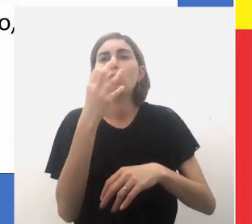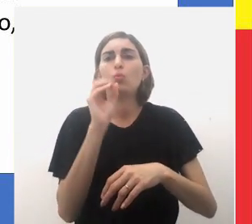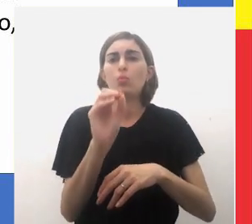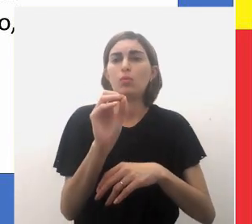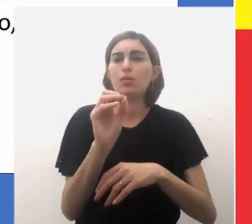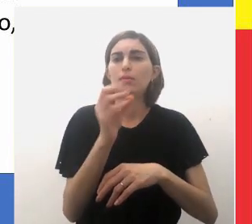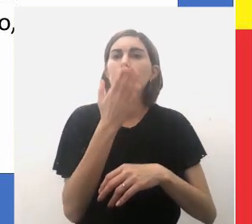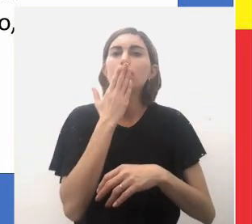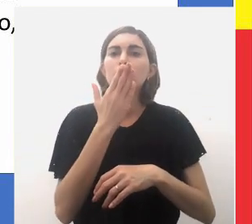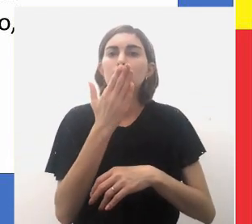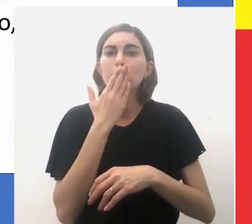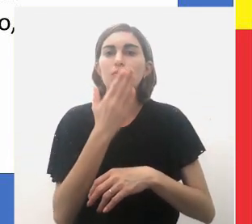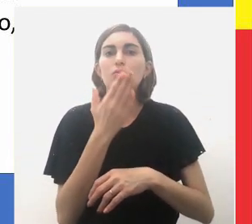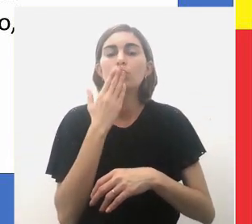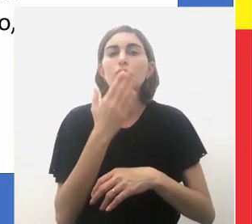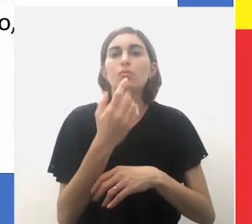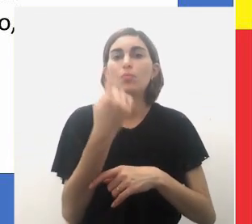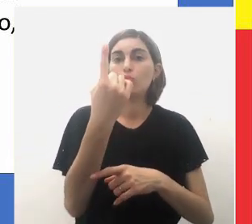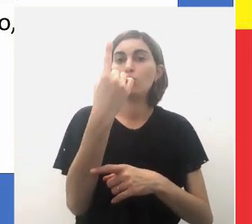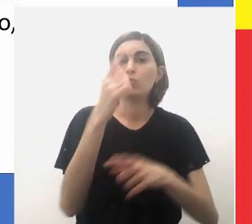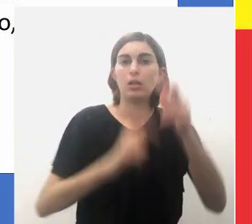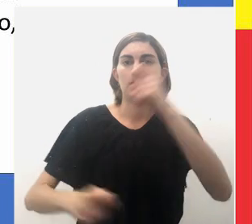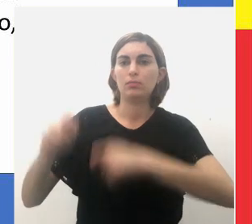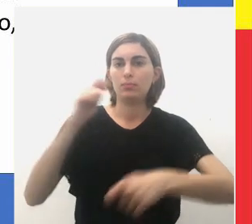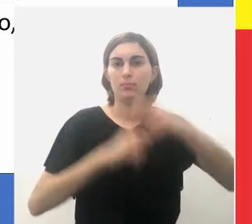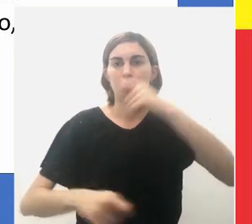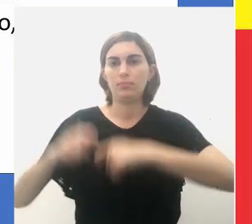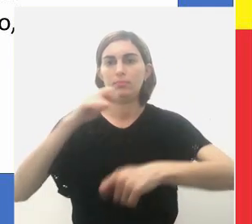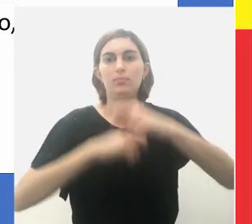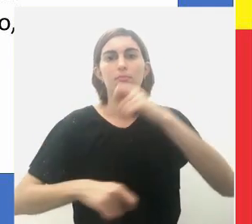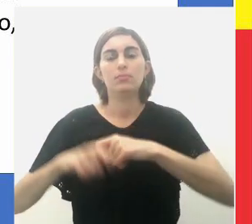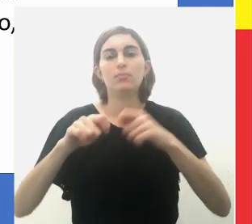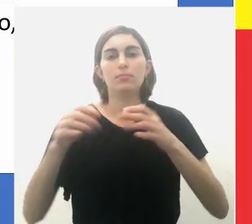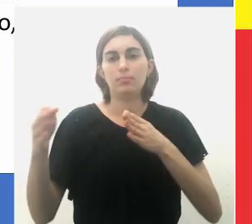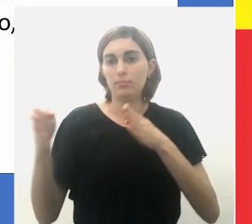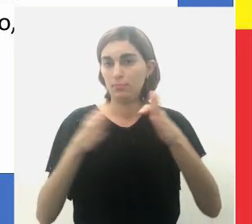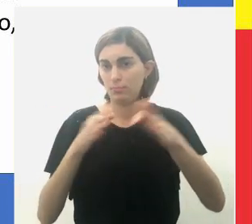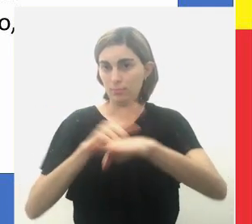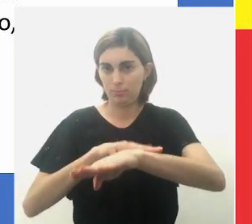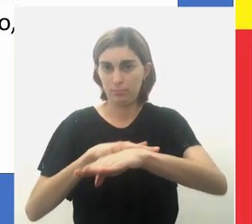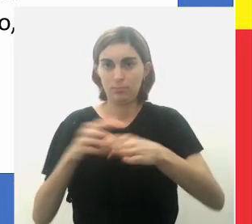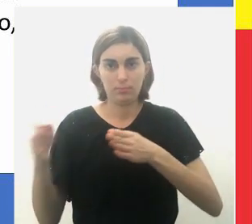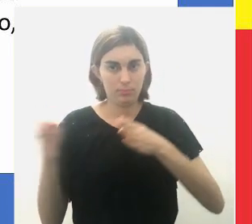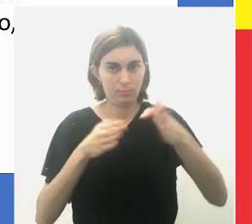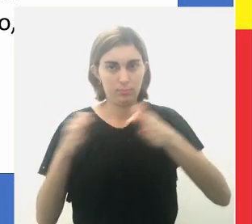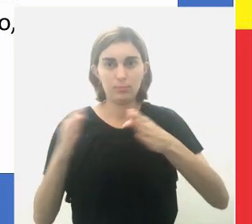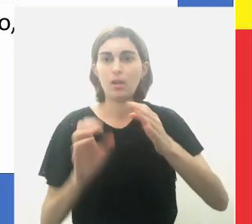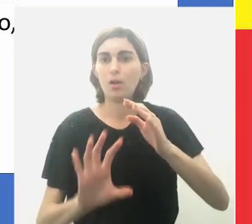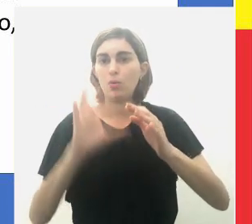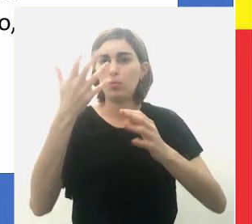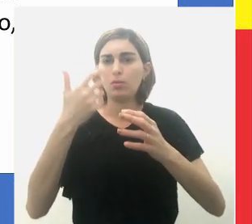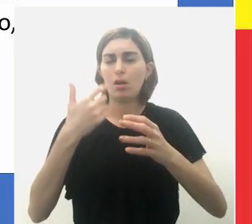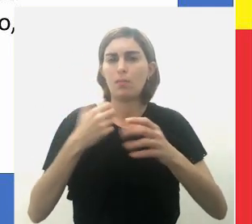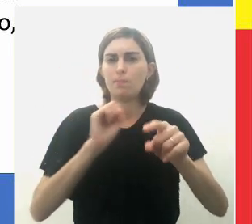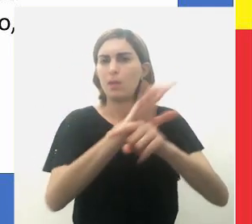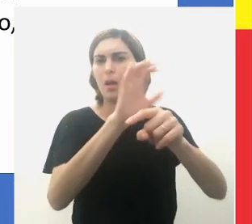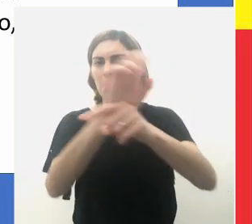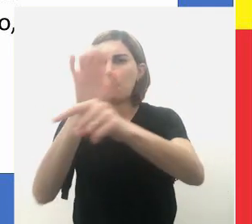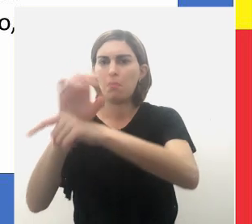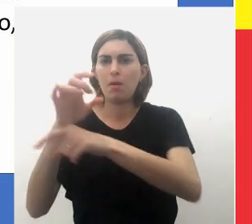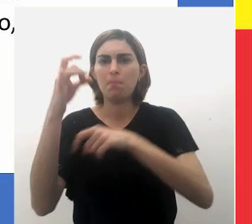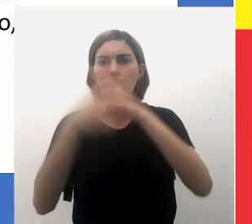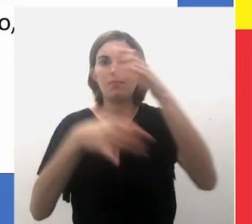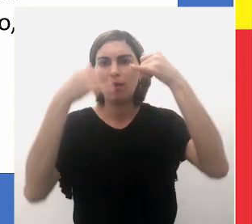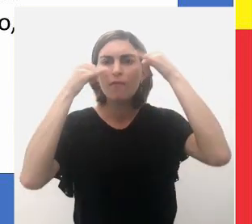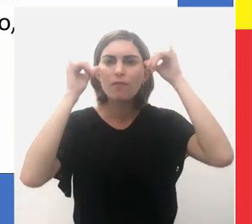médio de 40 índios por administrador. Então, nesse período, ocorreram as maiores rebeliões nas